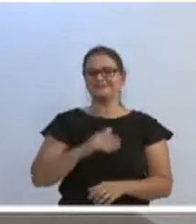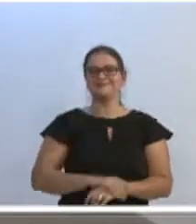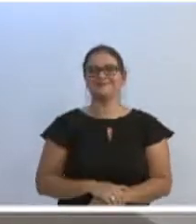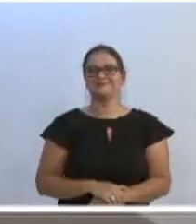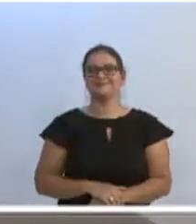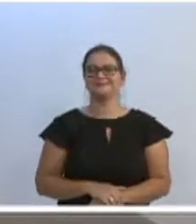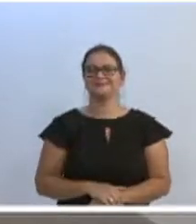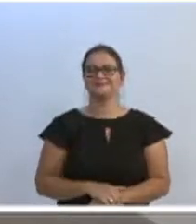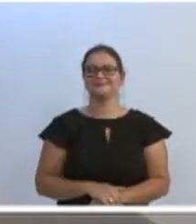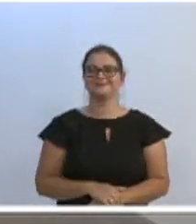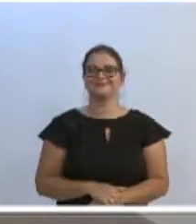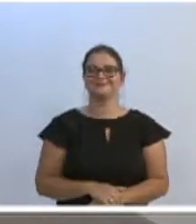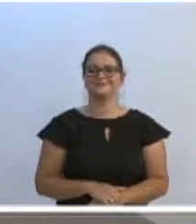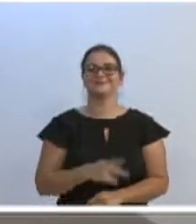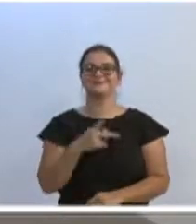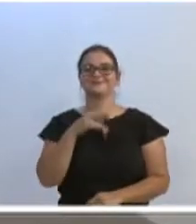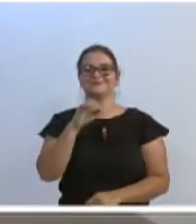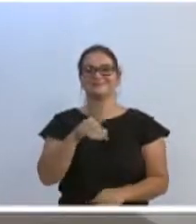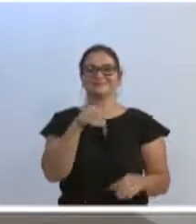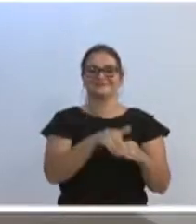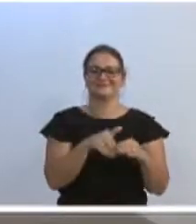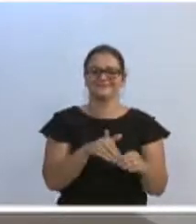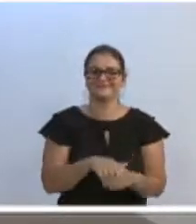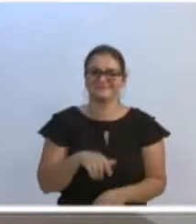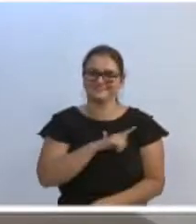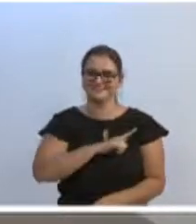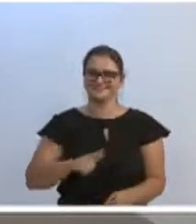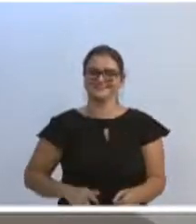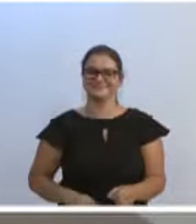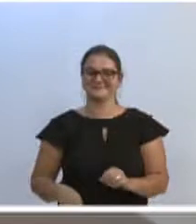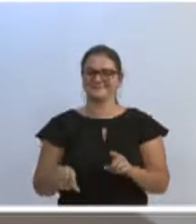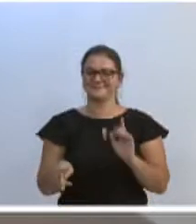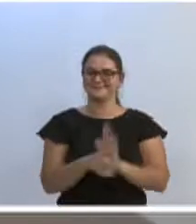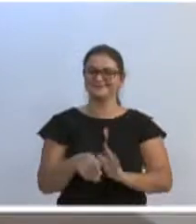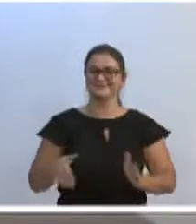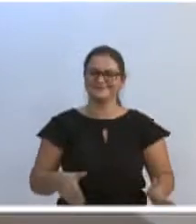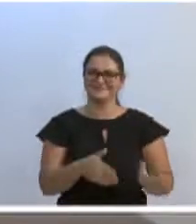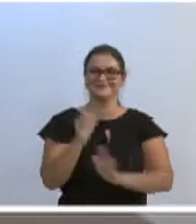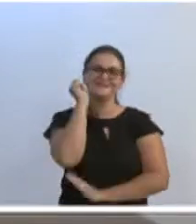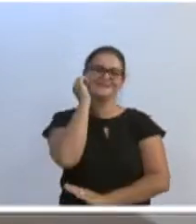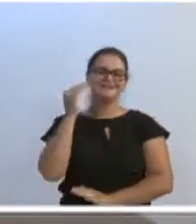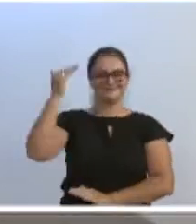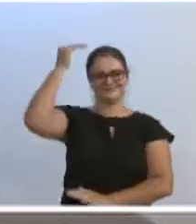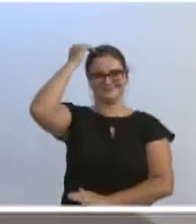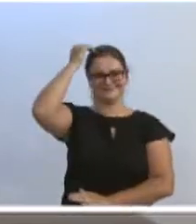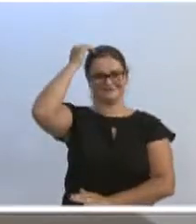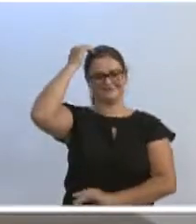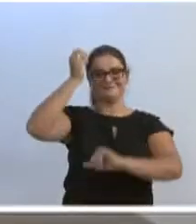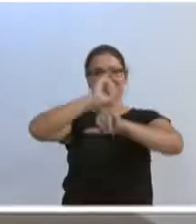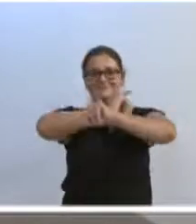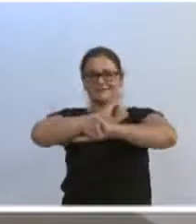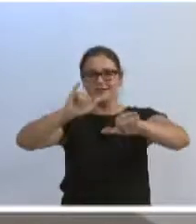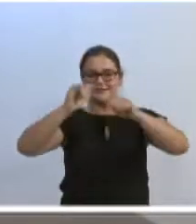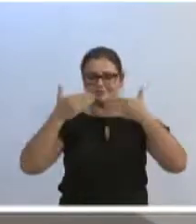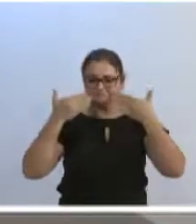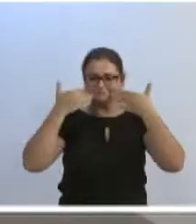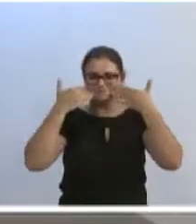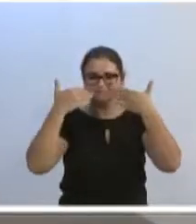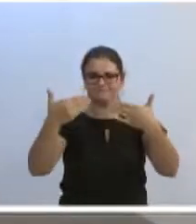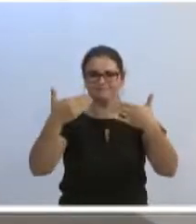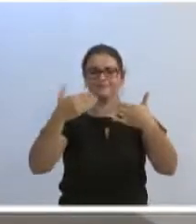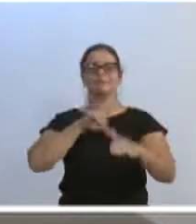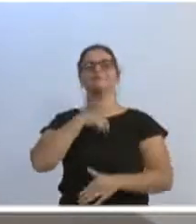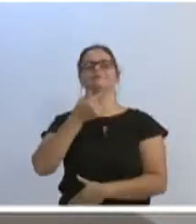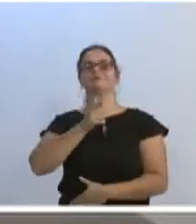ainda pré-candidato a vereador e quando se cogitava muito um caminho em relação ao Mário. E digo aqui publicamente que, por mais que